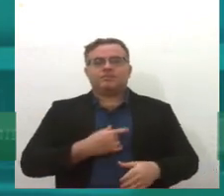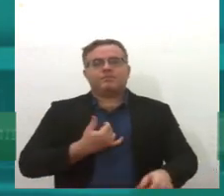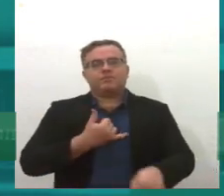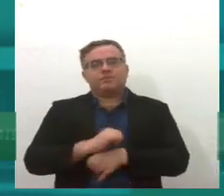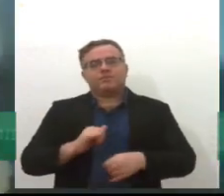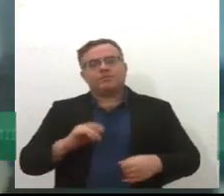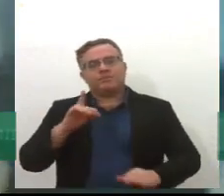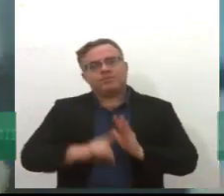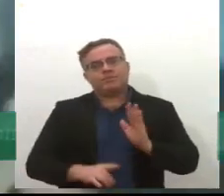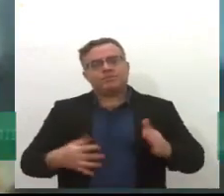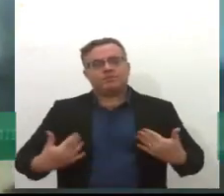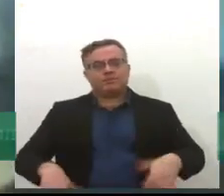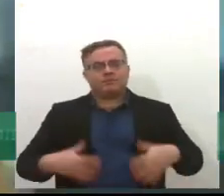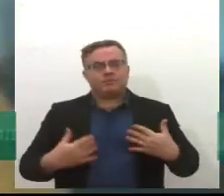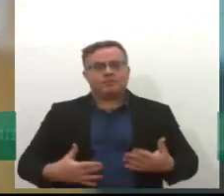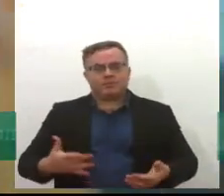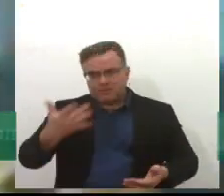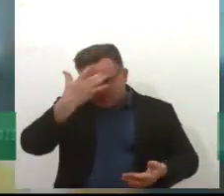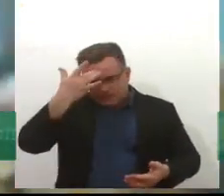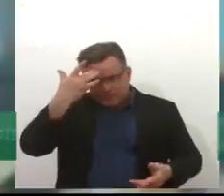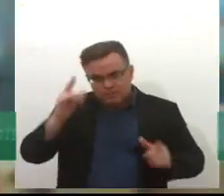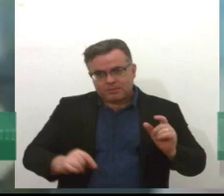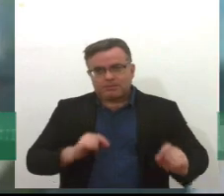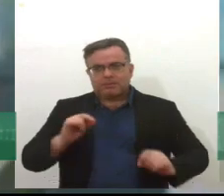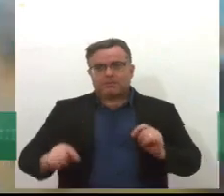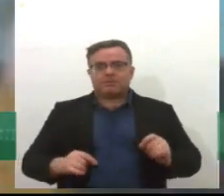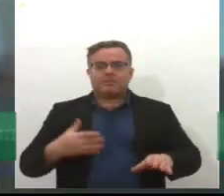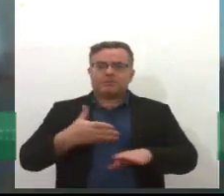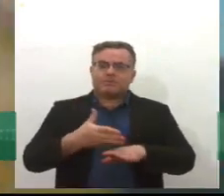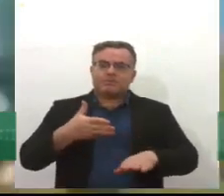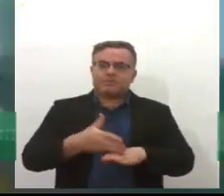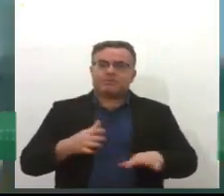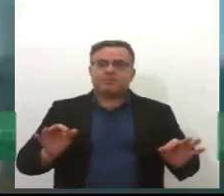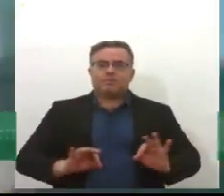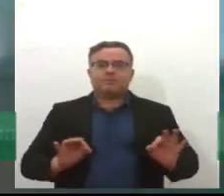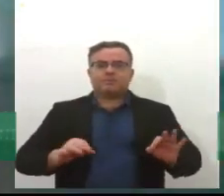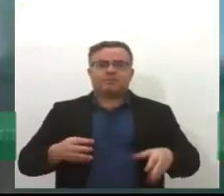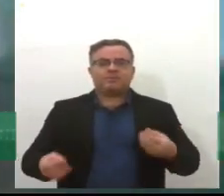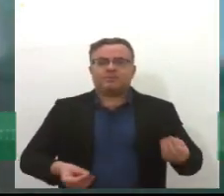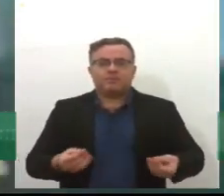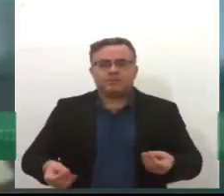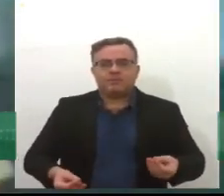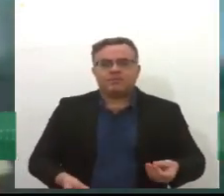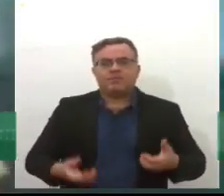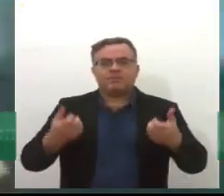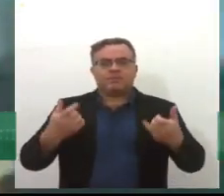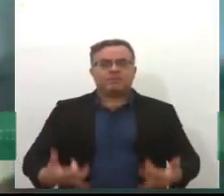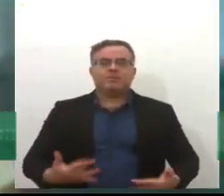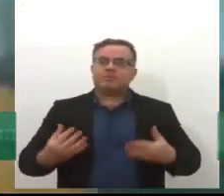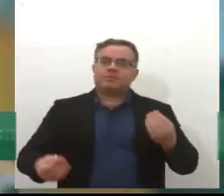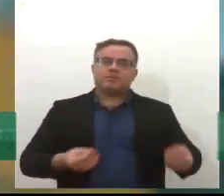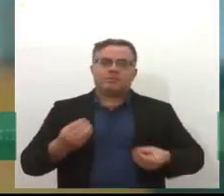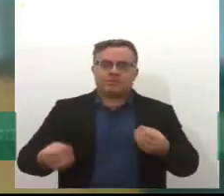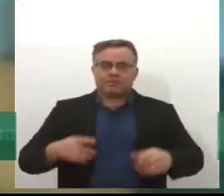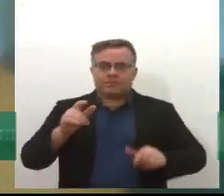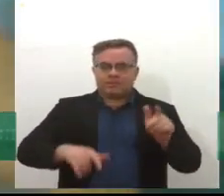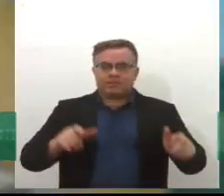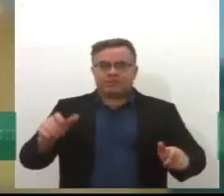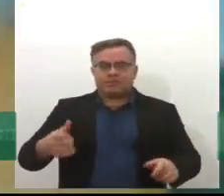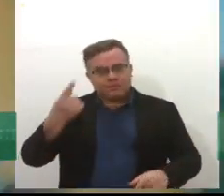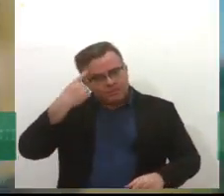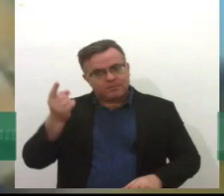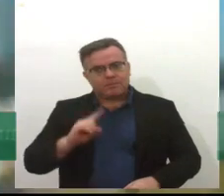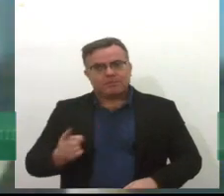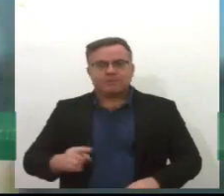e falar de saúde mental. Uma pessoa que não tem acesso a emprego e renda, como que eu posso falar da saúde mental de uma pessoa que não sabe,